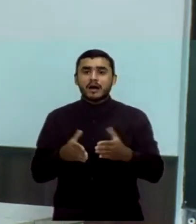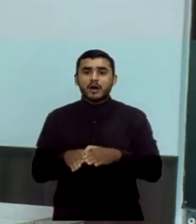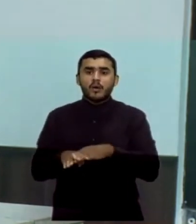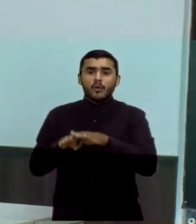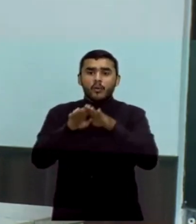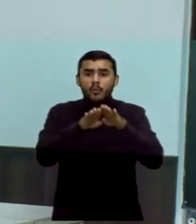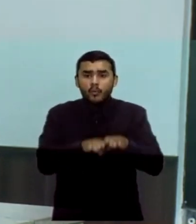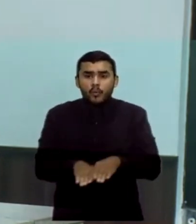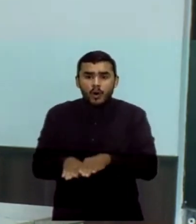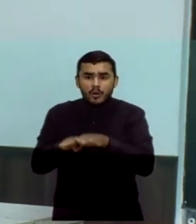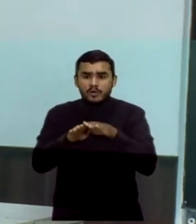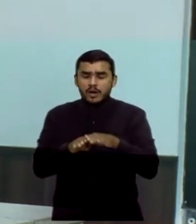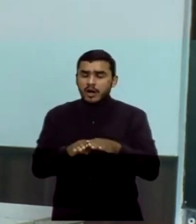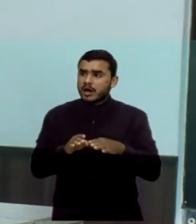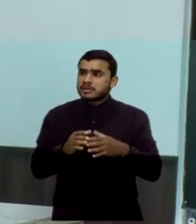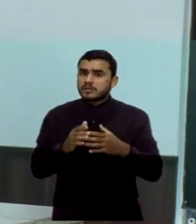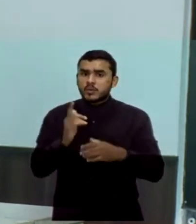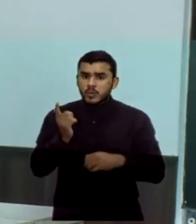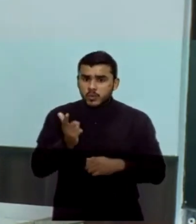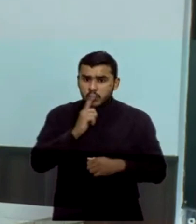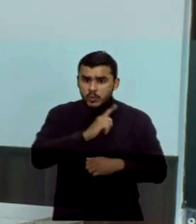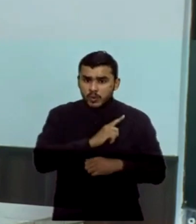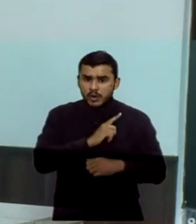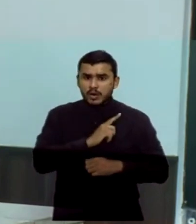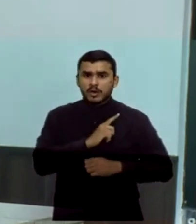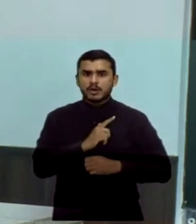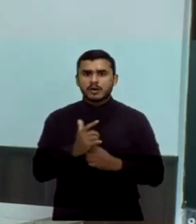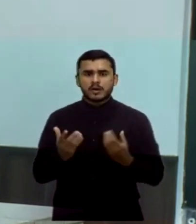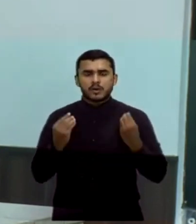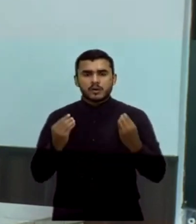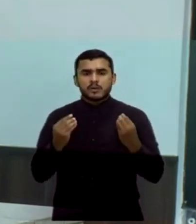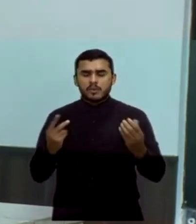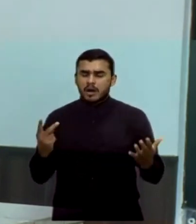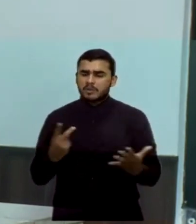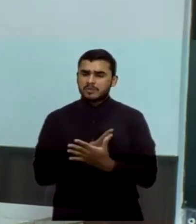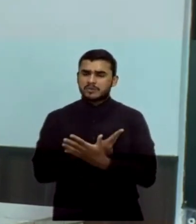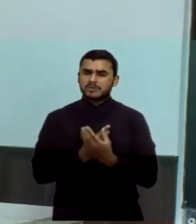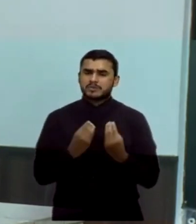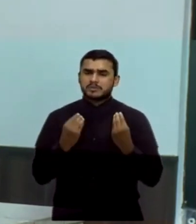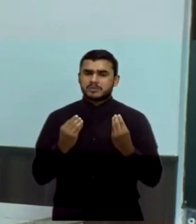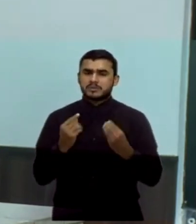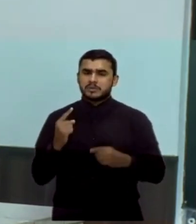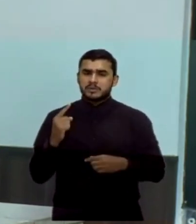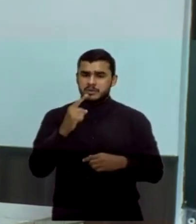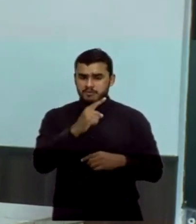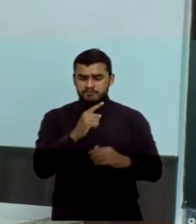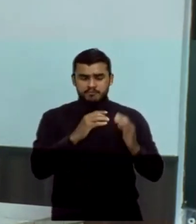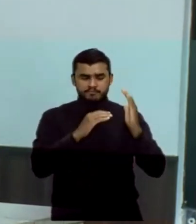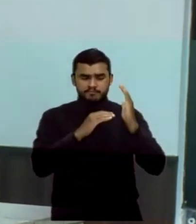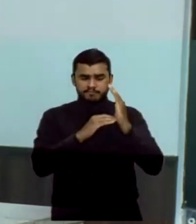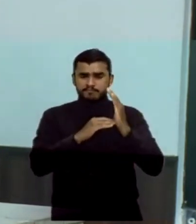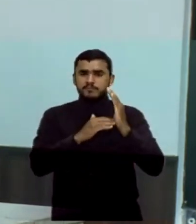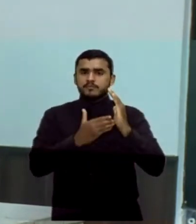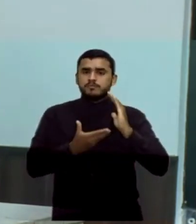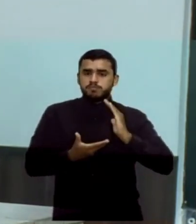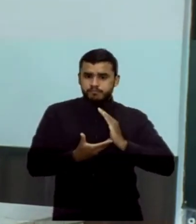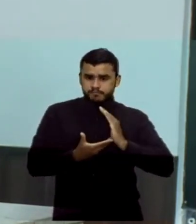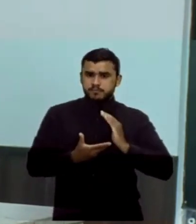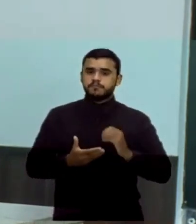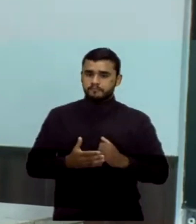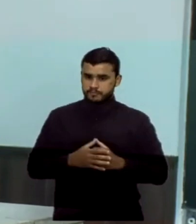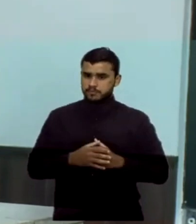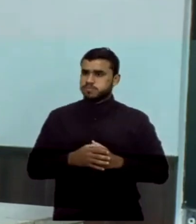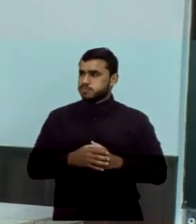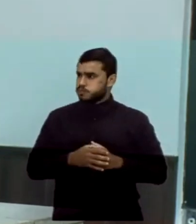conquistados, a todo tempo são atacados na Câmara Federal. Por isso, eu